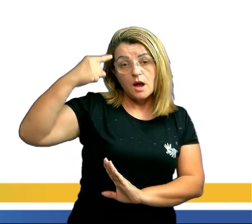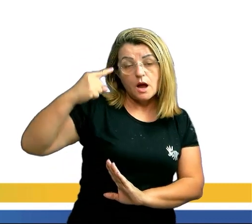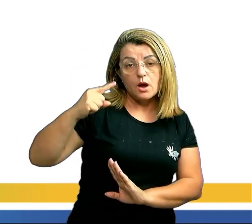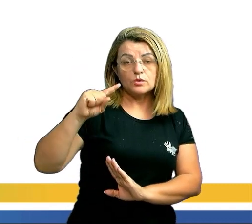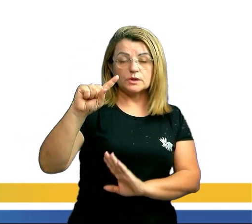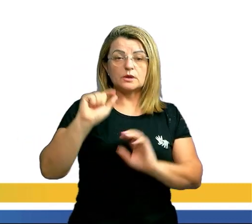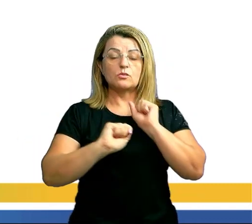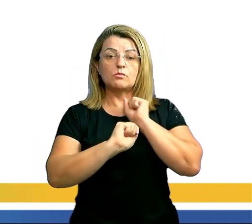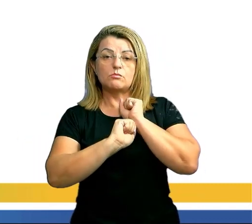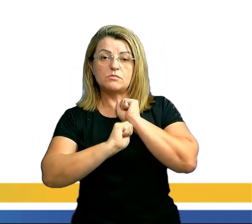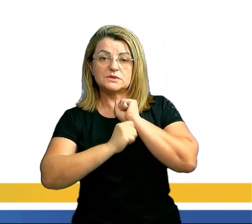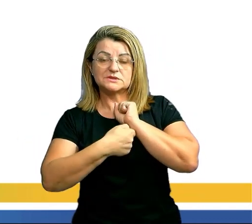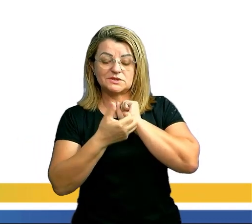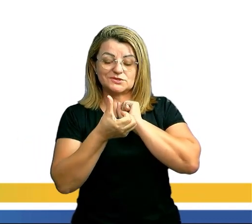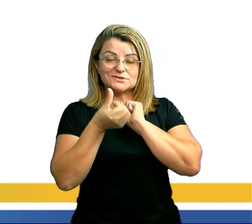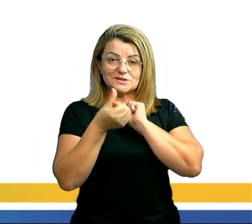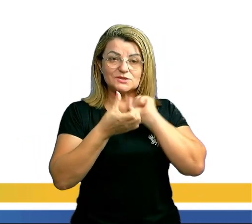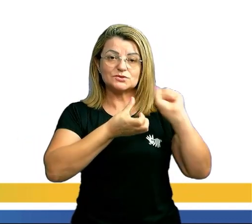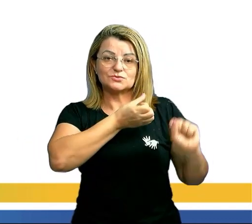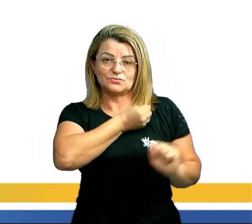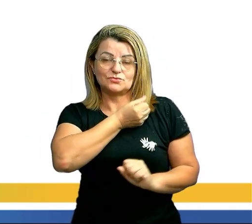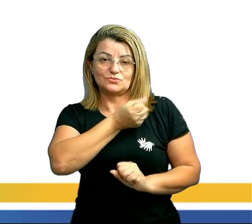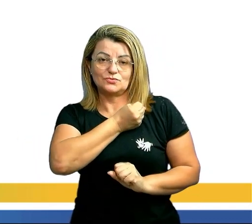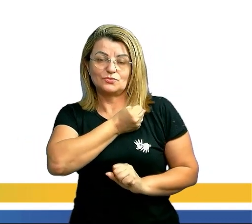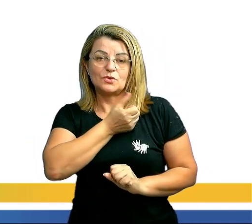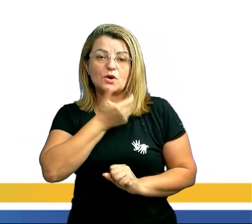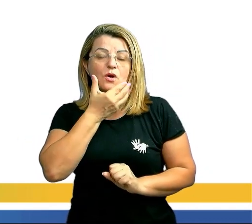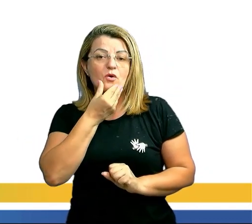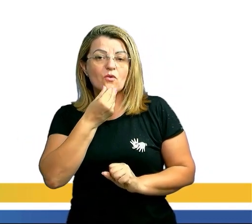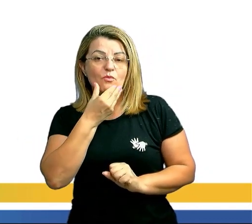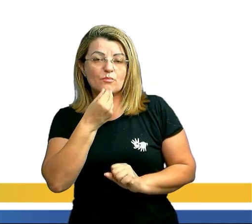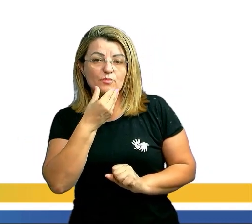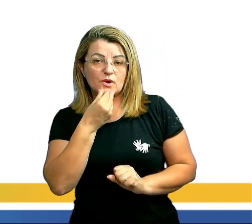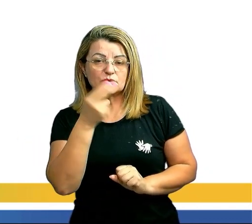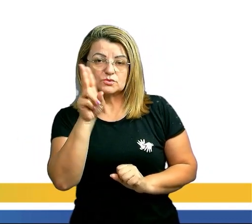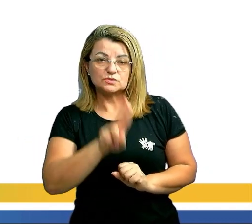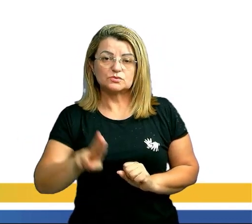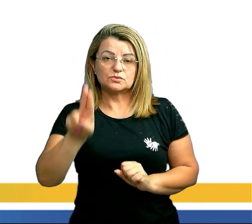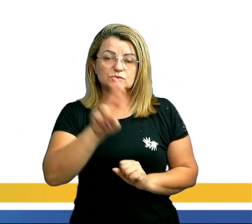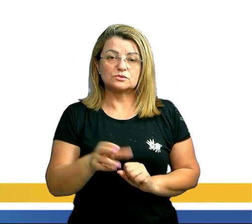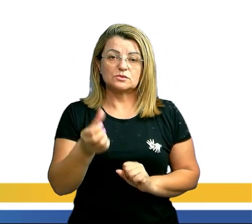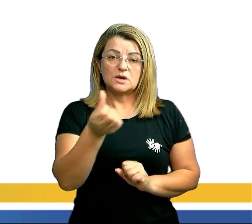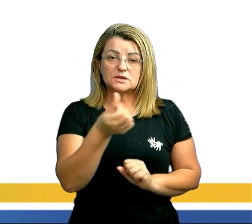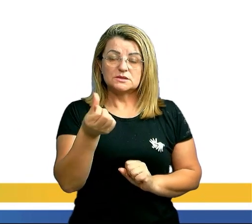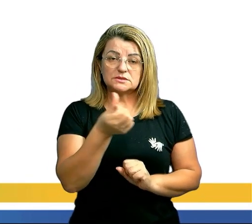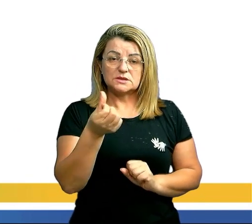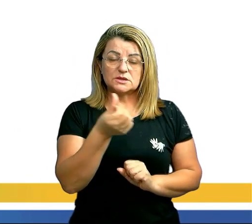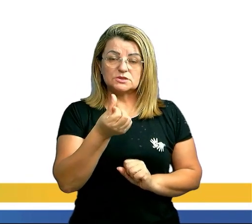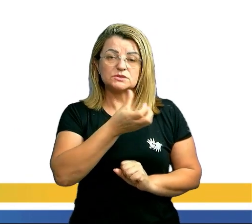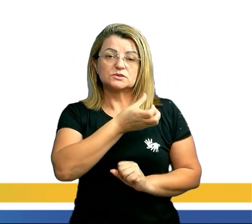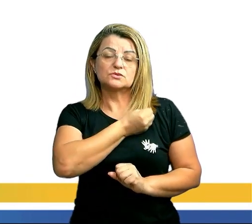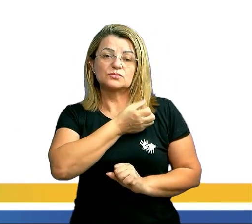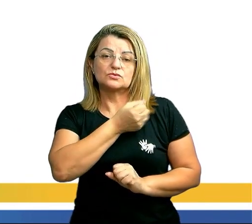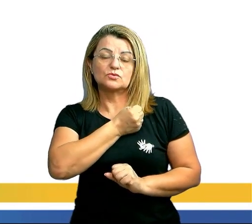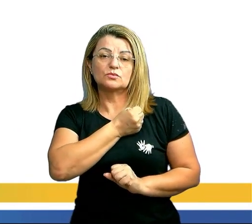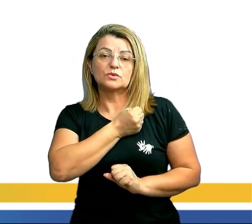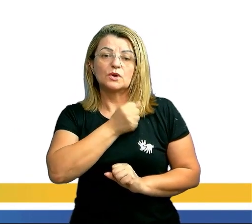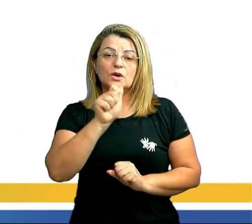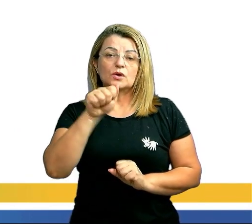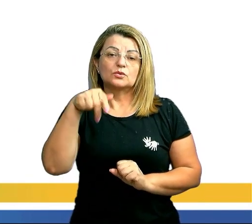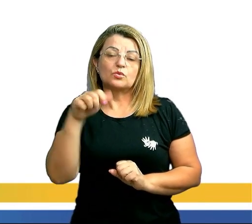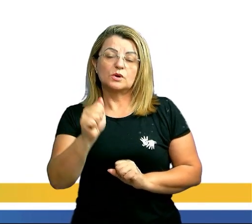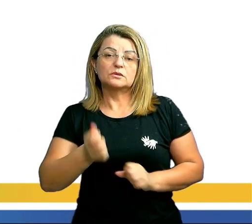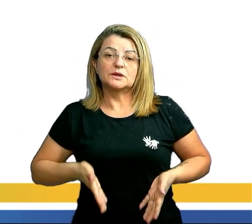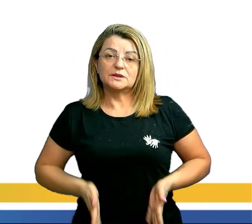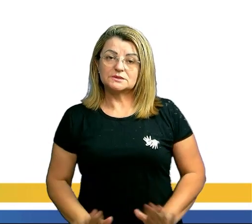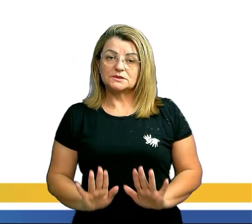senha de seis caracteres, Felipe utilizou os dois últimos algarismos do ano que nasceu. Ele nasceu em 1977, ele pegou só